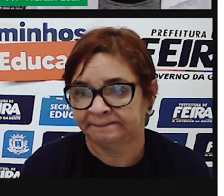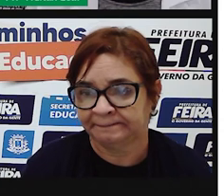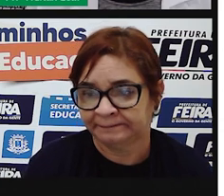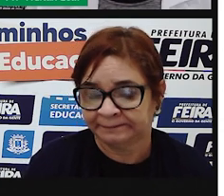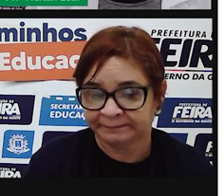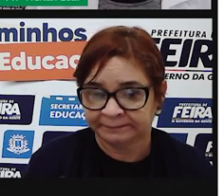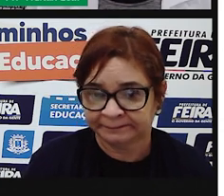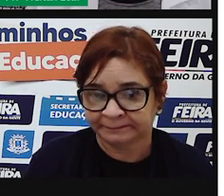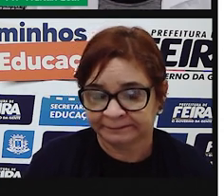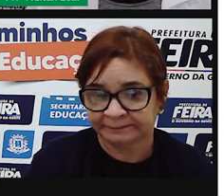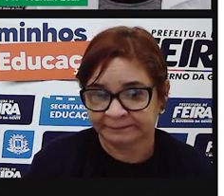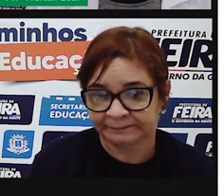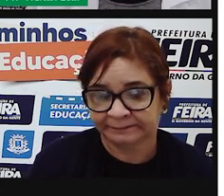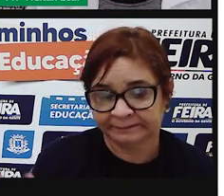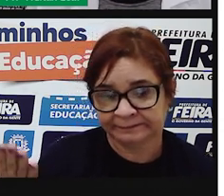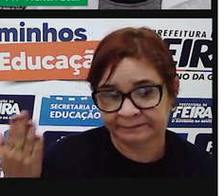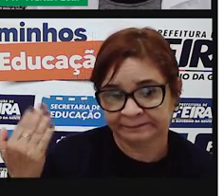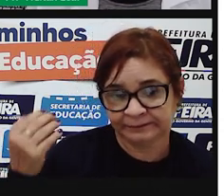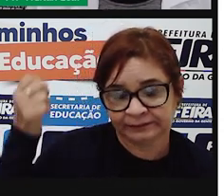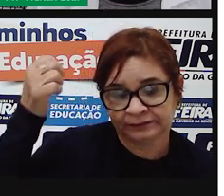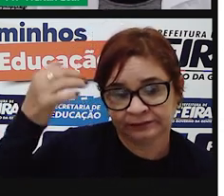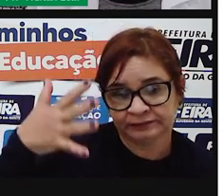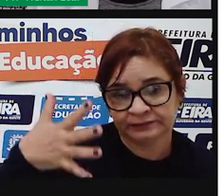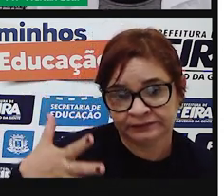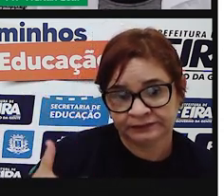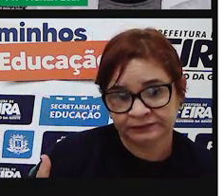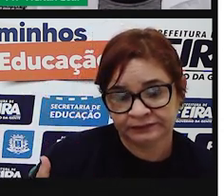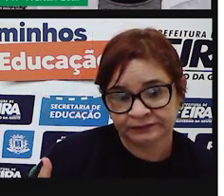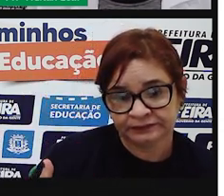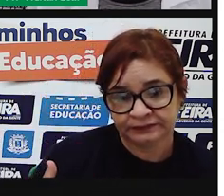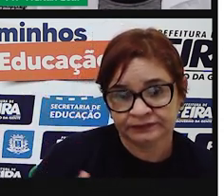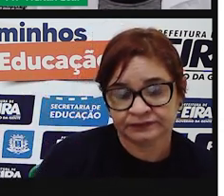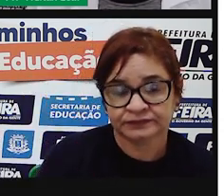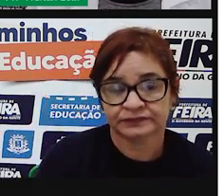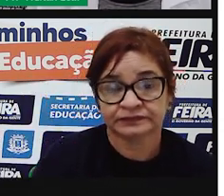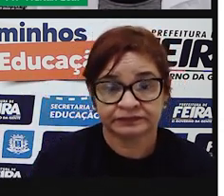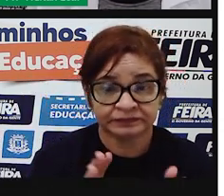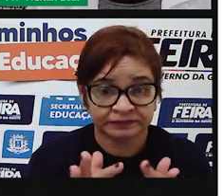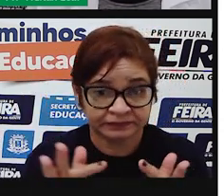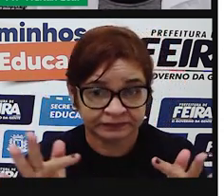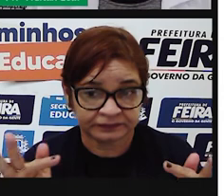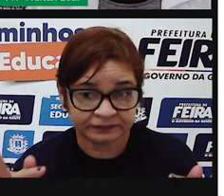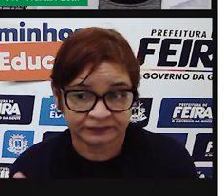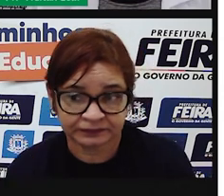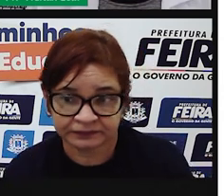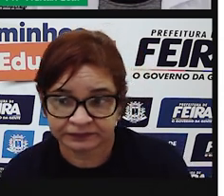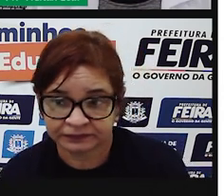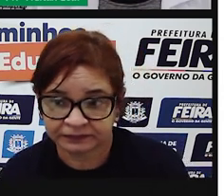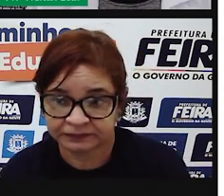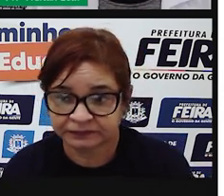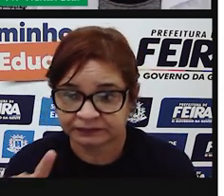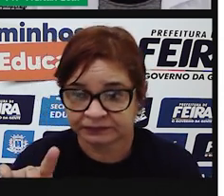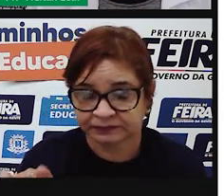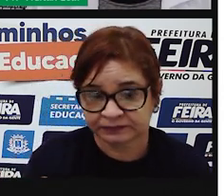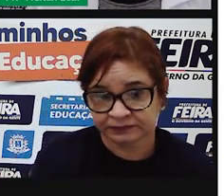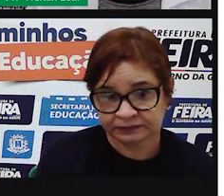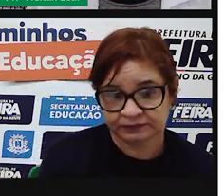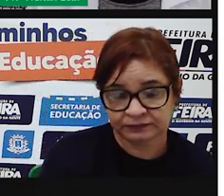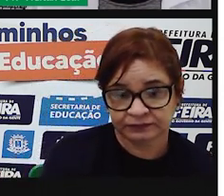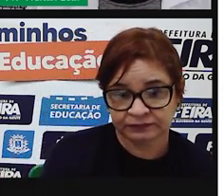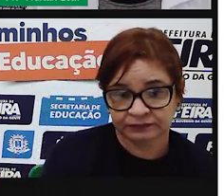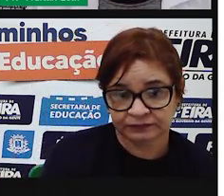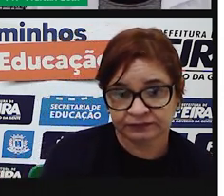como foi citado na abertura dessa explicação. Separar orações para enfatizar a pausa entre elas, ou